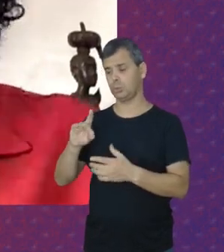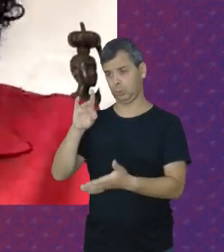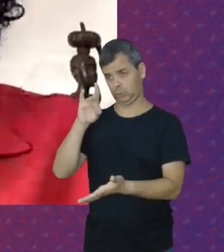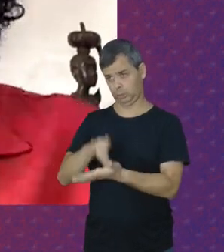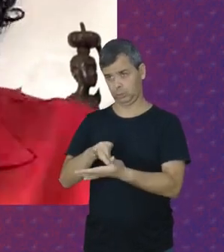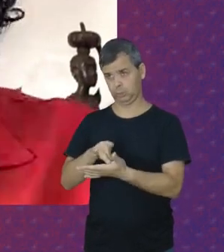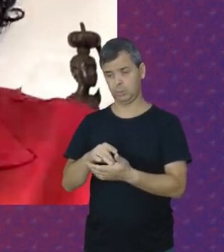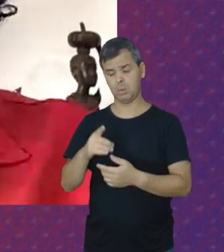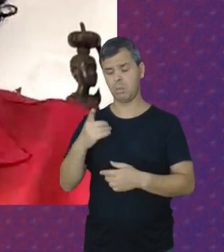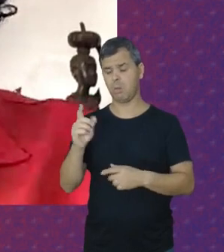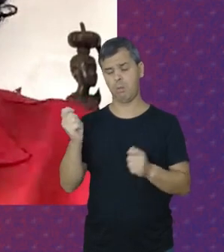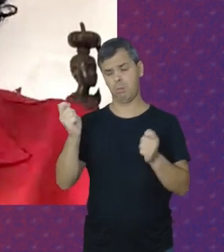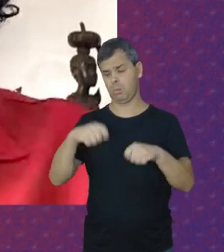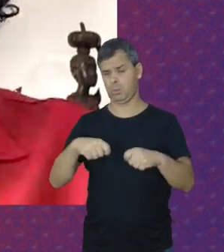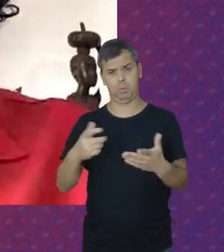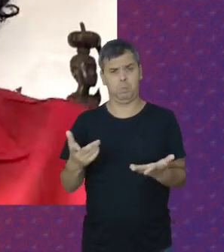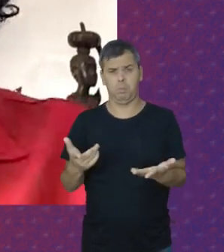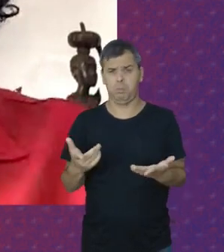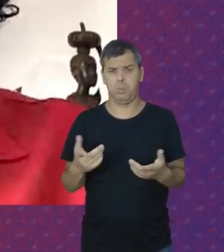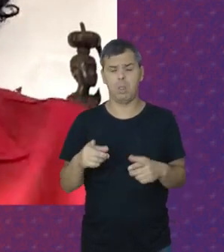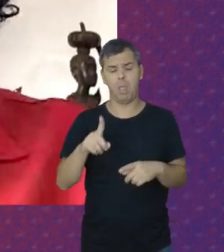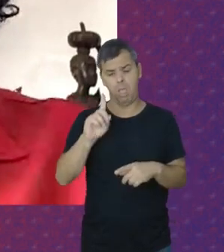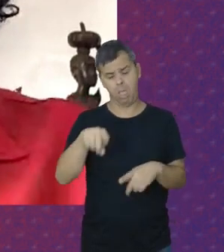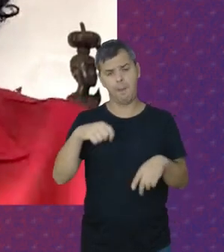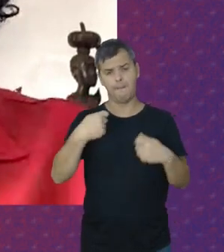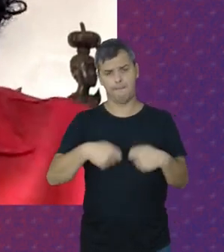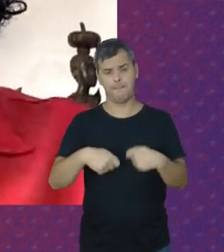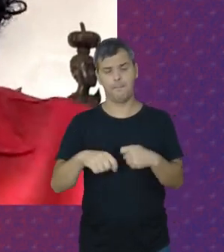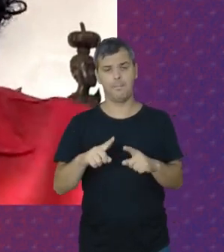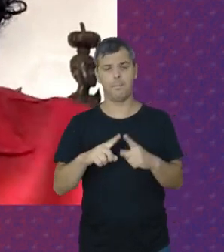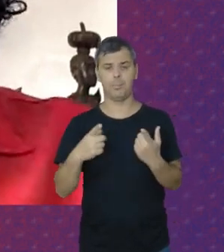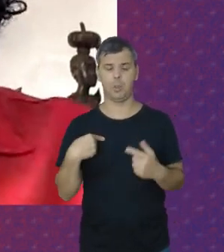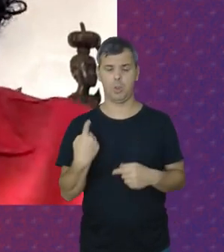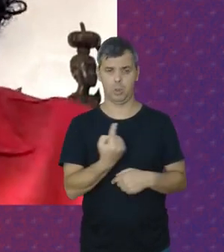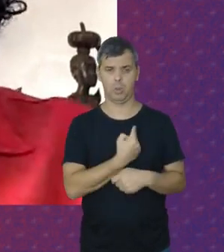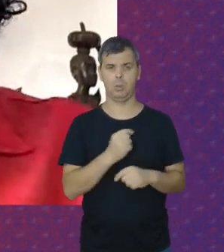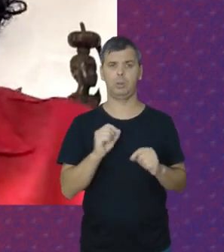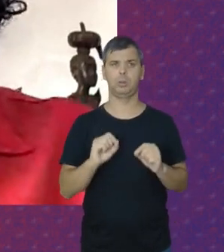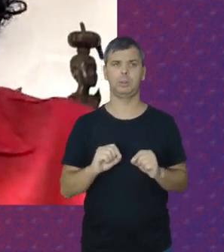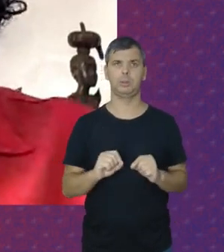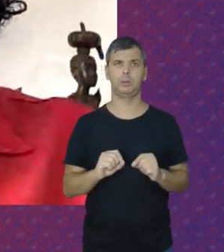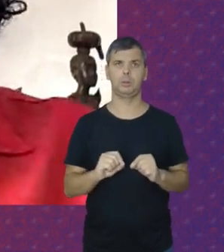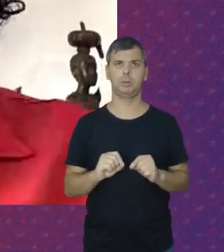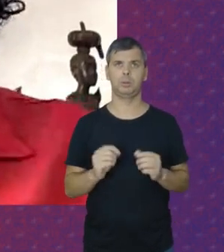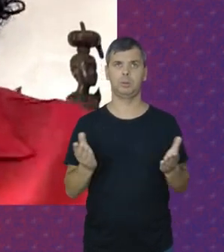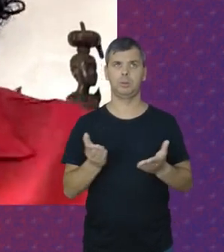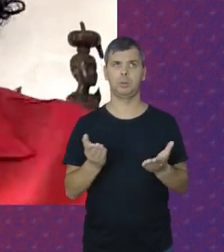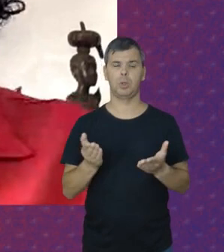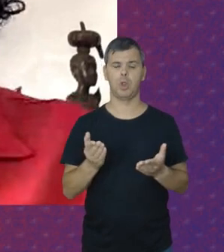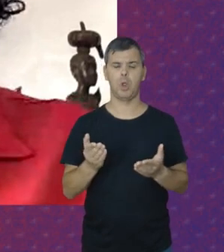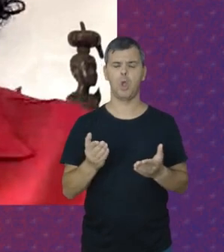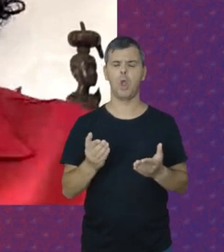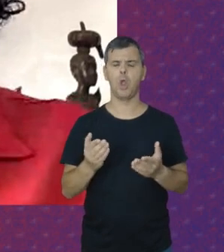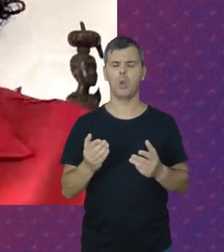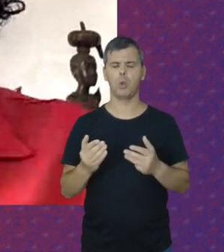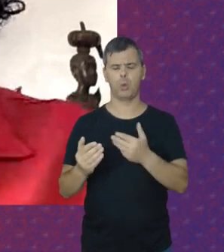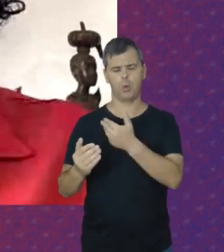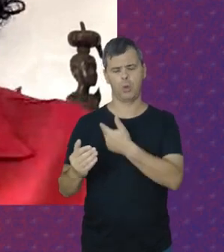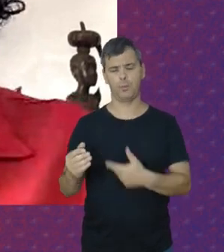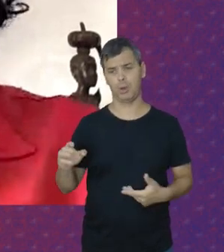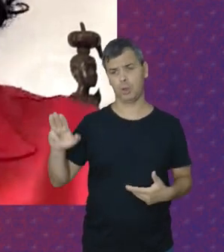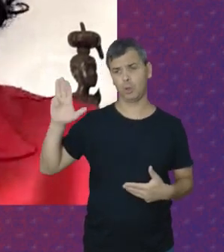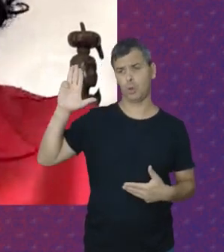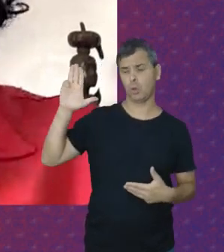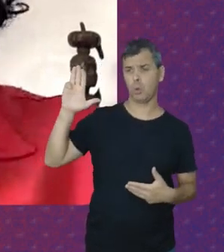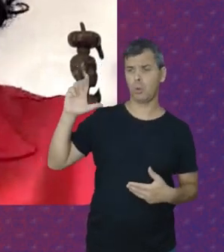Então não é Possível isso É preciso Que a gente Agora com o governo Do Lula A gente sabe